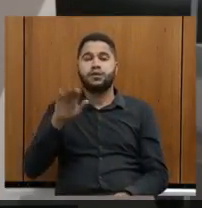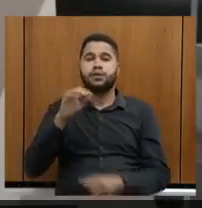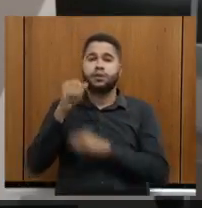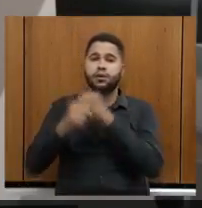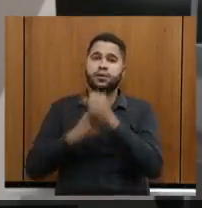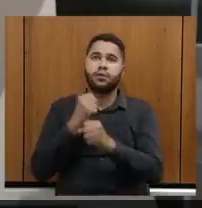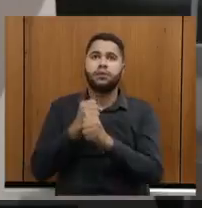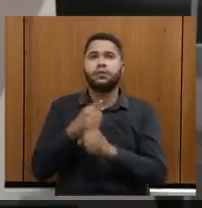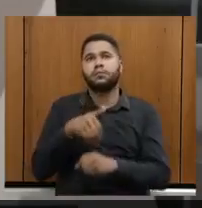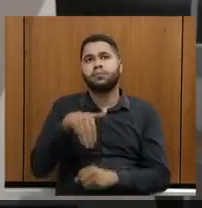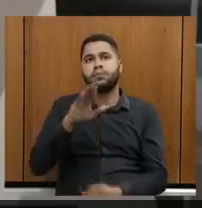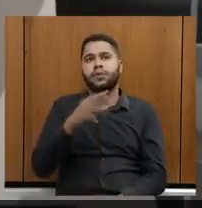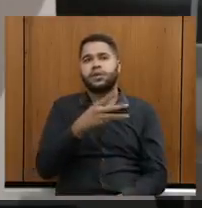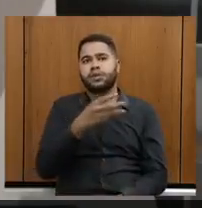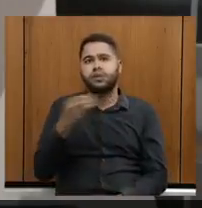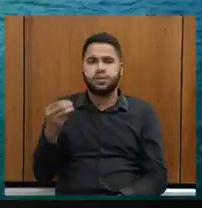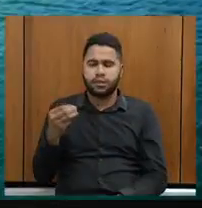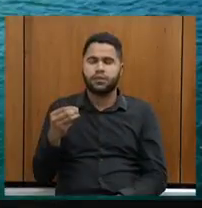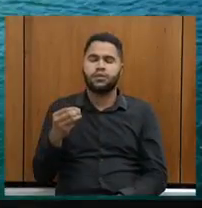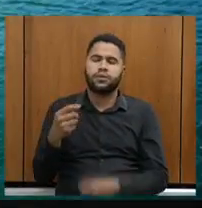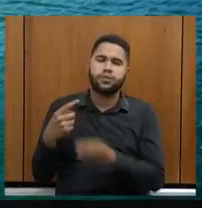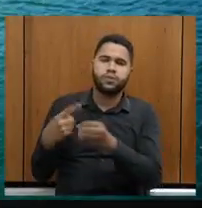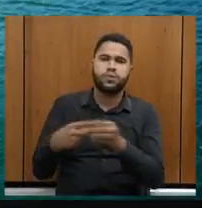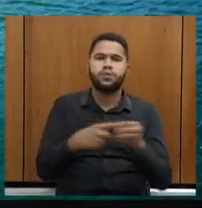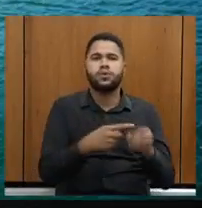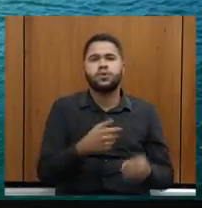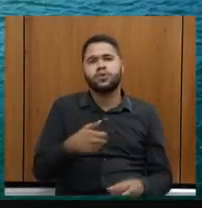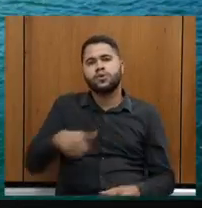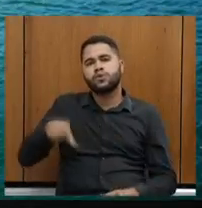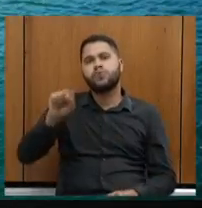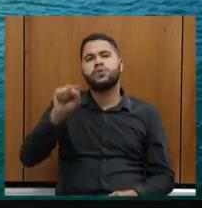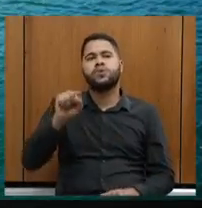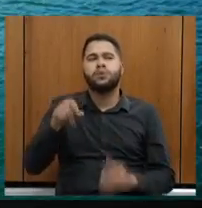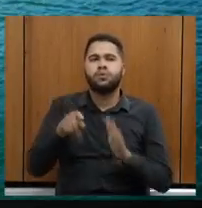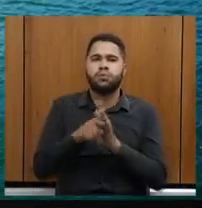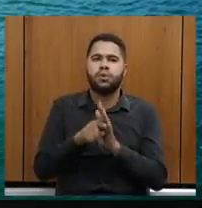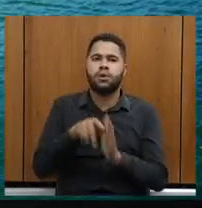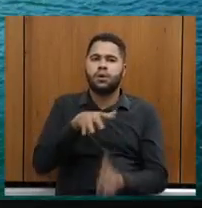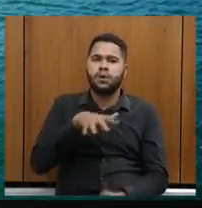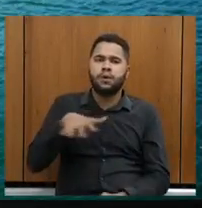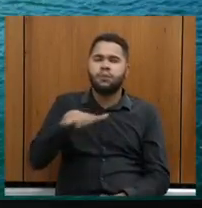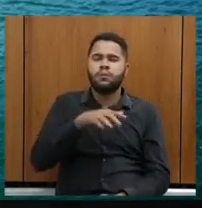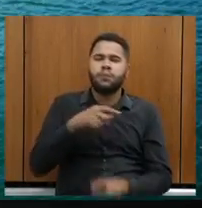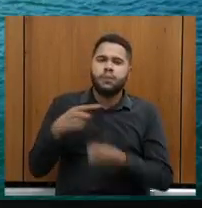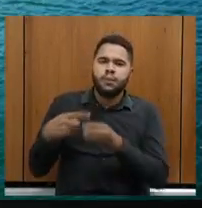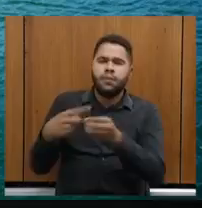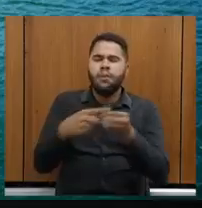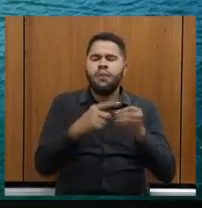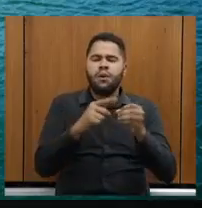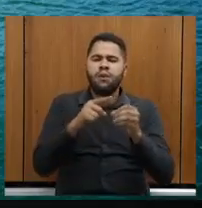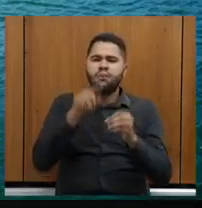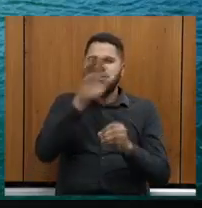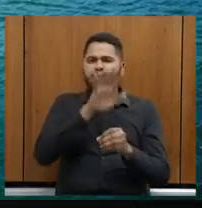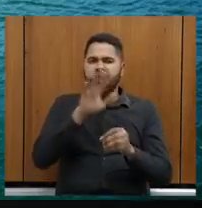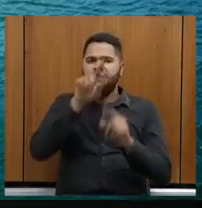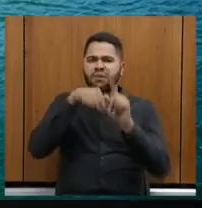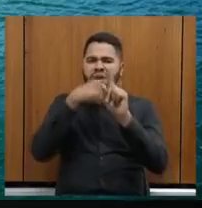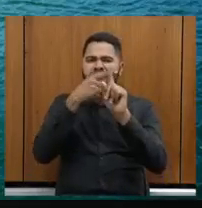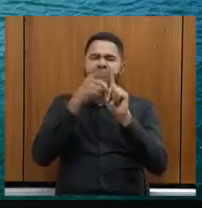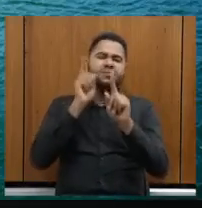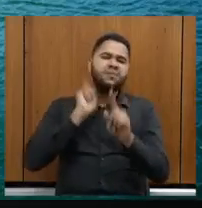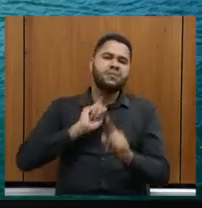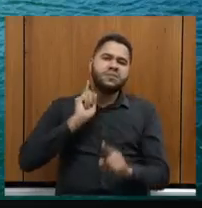Mais de 300 municípios previstos, 18 instâncias regionais até o momento. Gerais mais Minas, que é